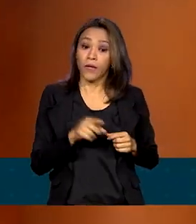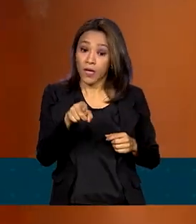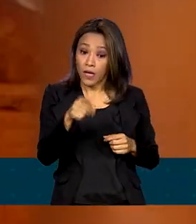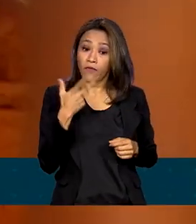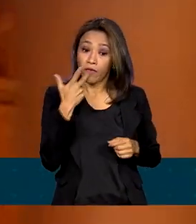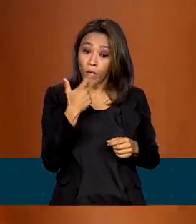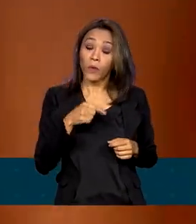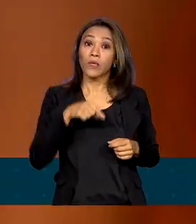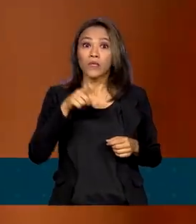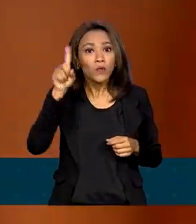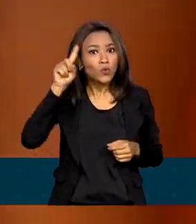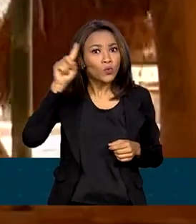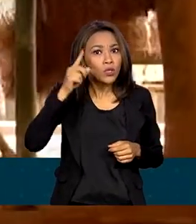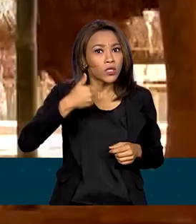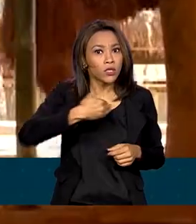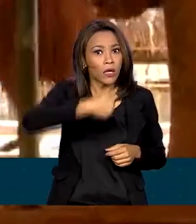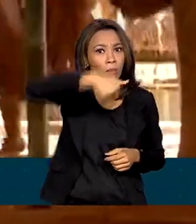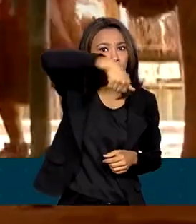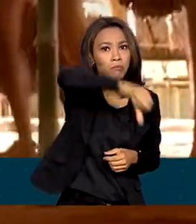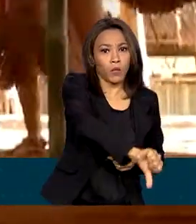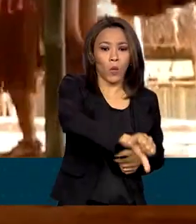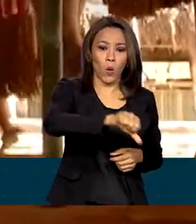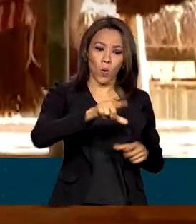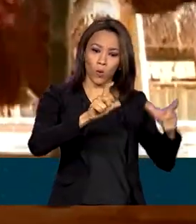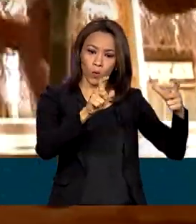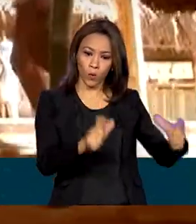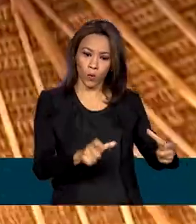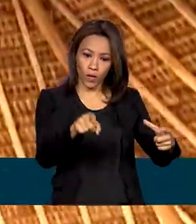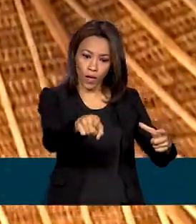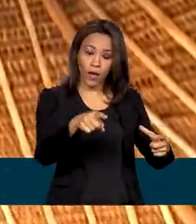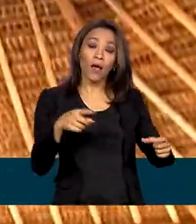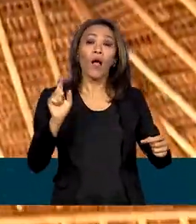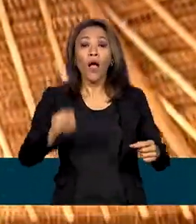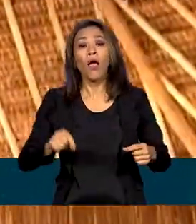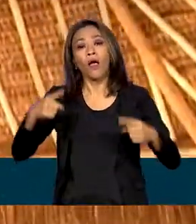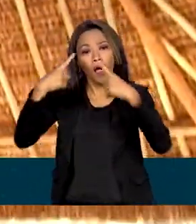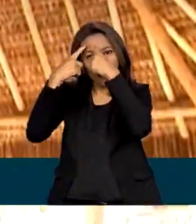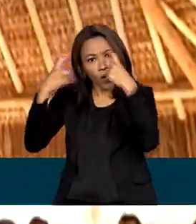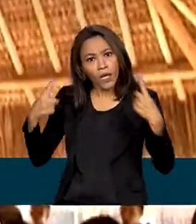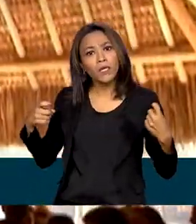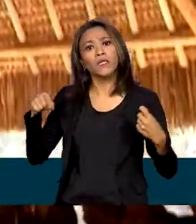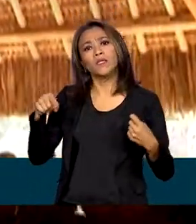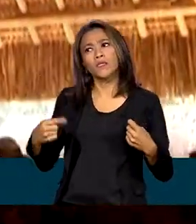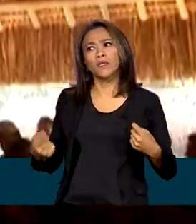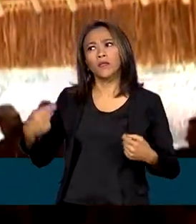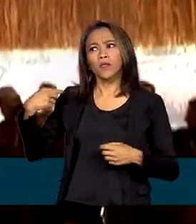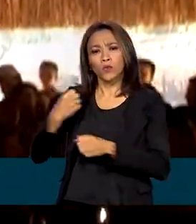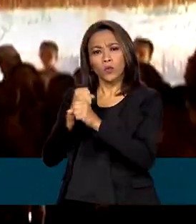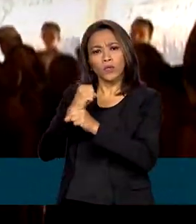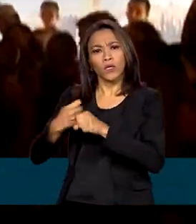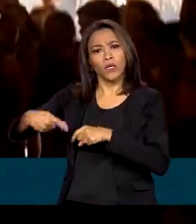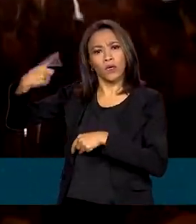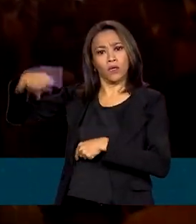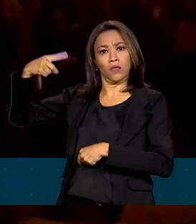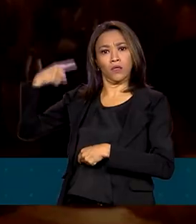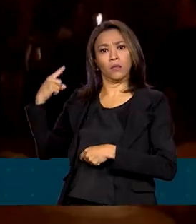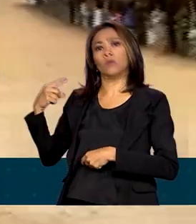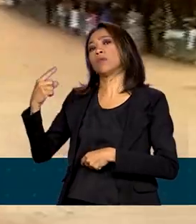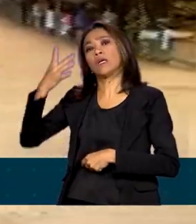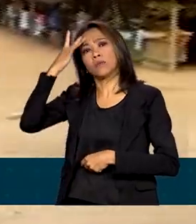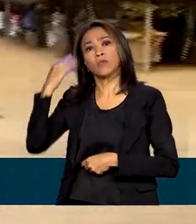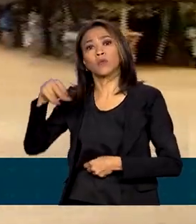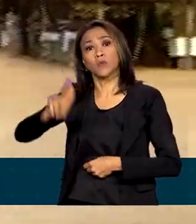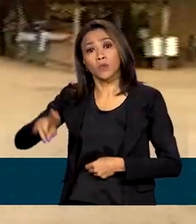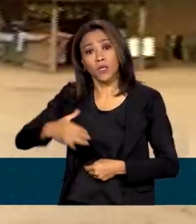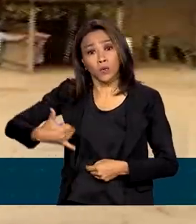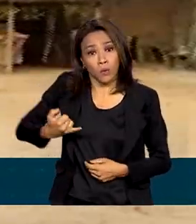local está cada dia pior. Um dos motivos, segundo ela, seria a violência autorizada nos últimos anos pelo forte armamento,